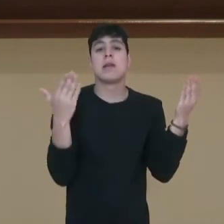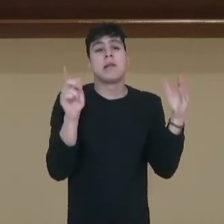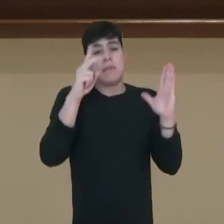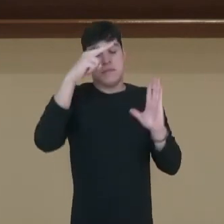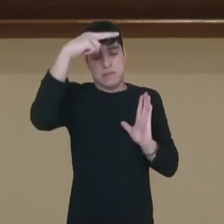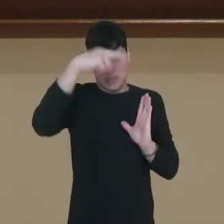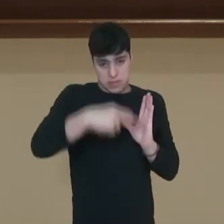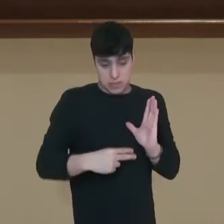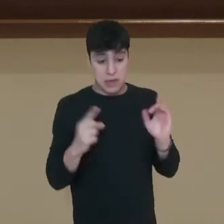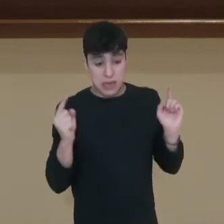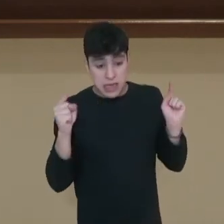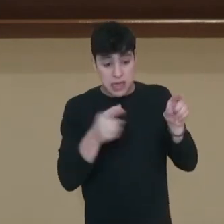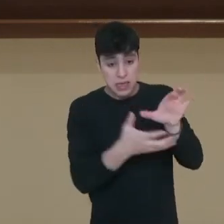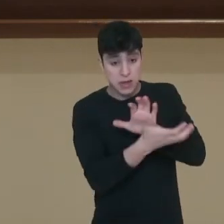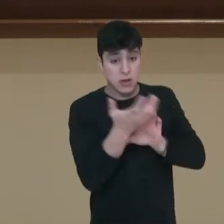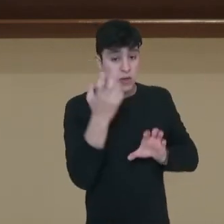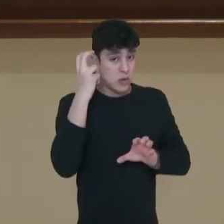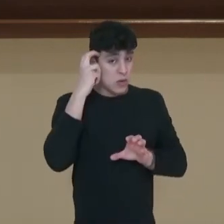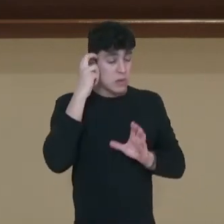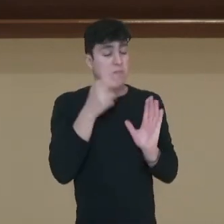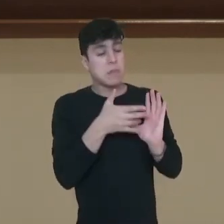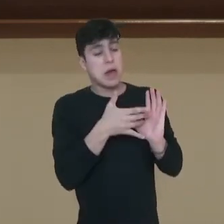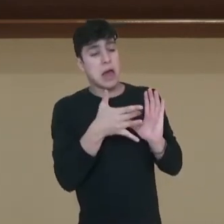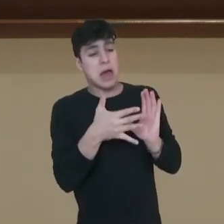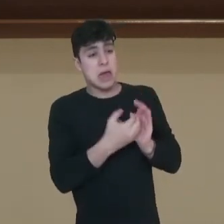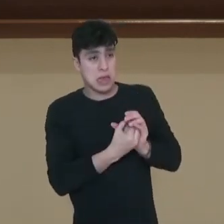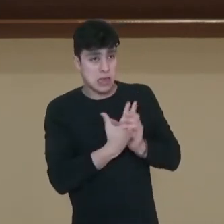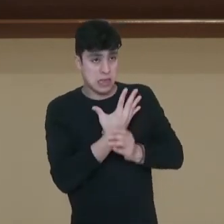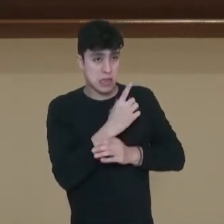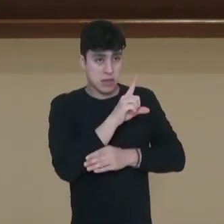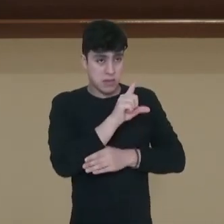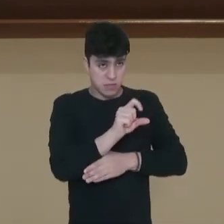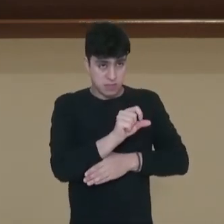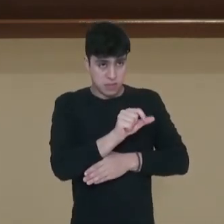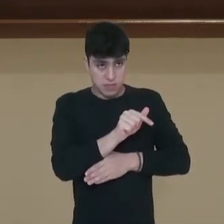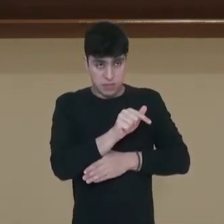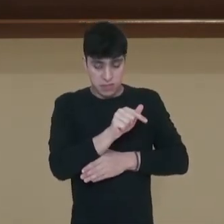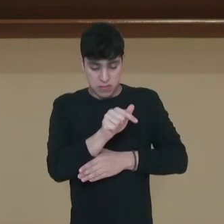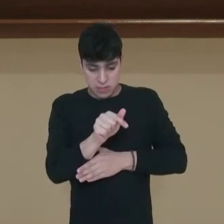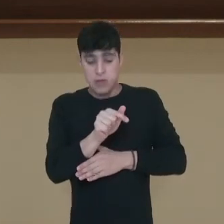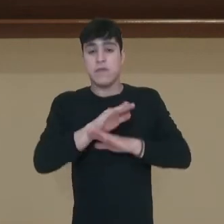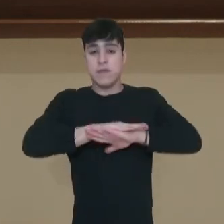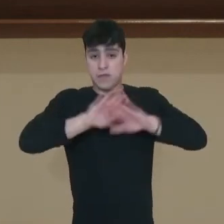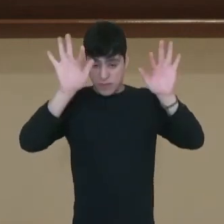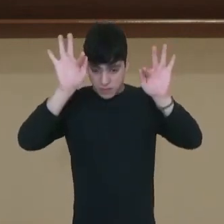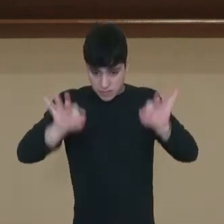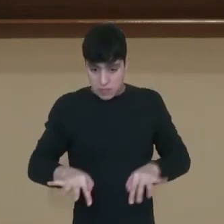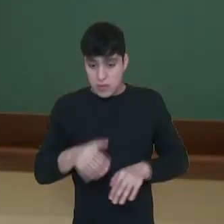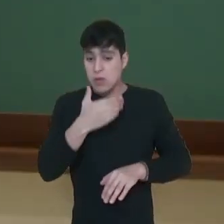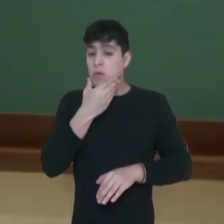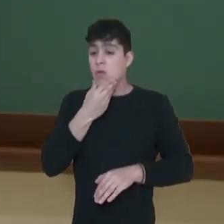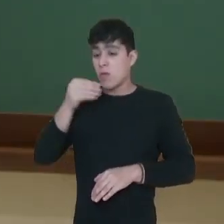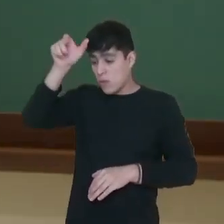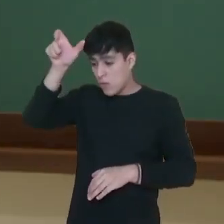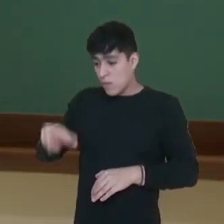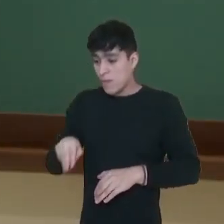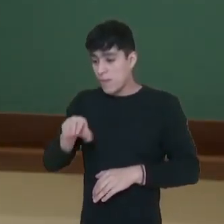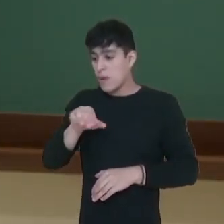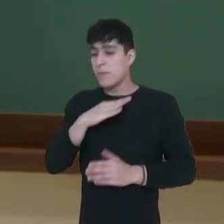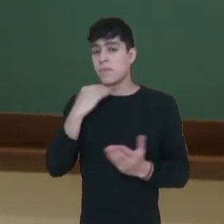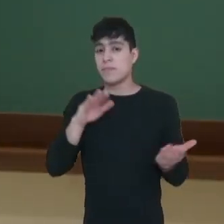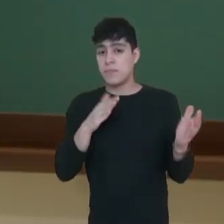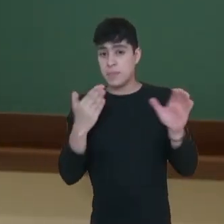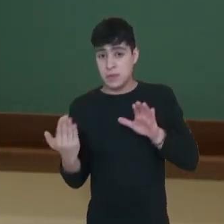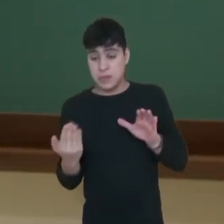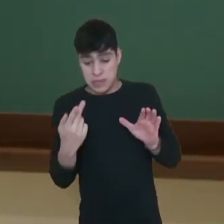Essa Revolução Cultural vai ser findada ali em 1977 com a Marte de Mao Tse-Tung. Nesse vídeo